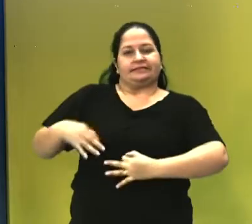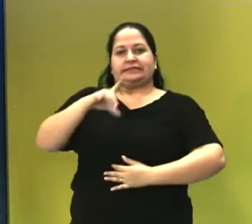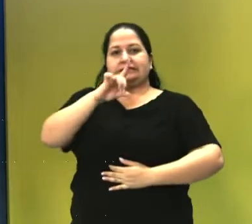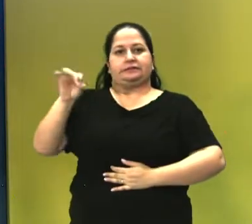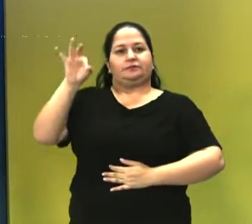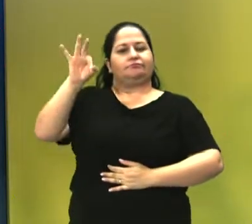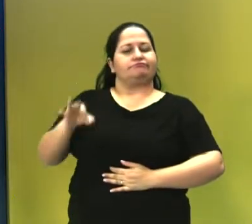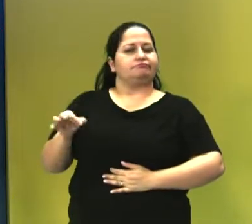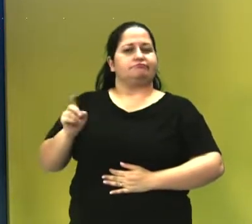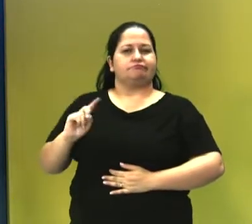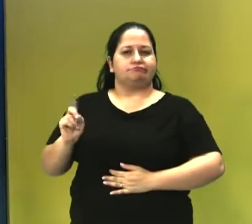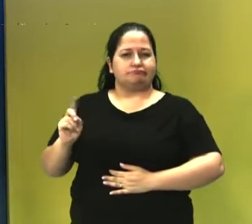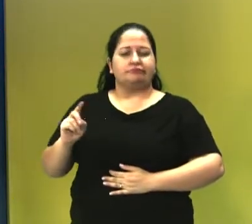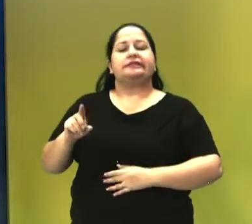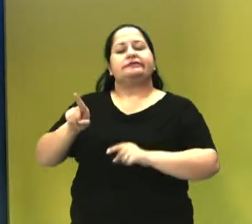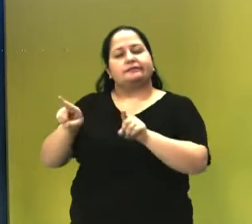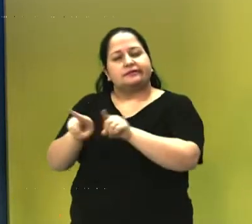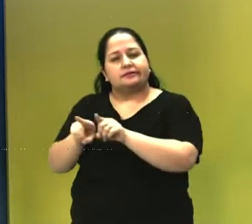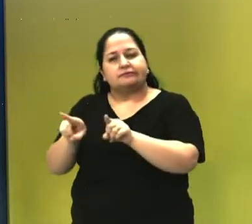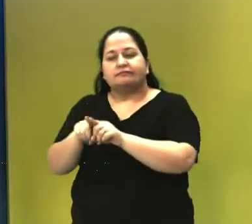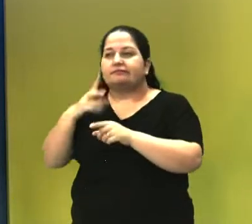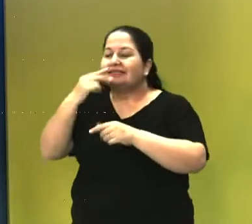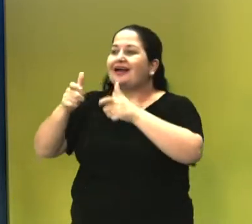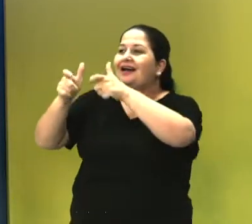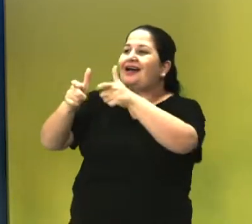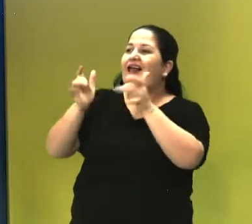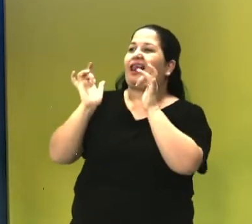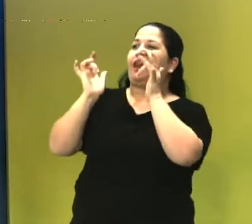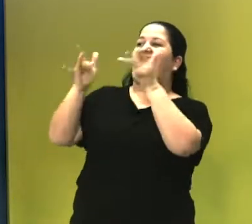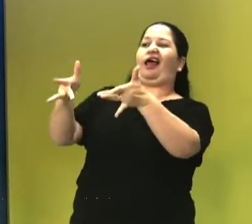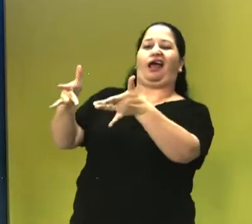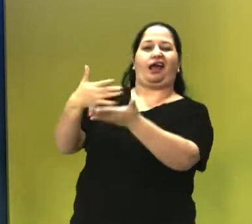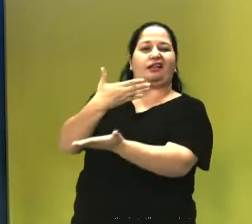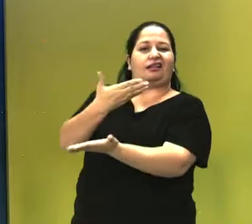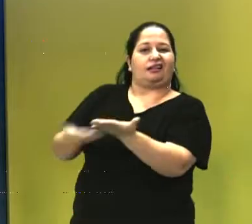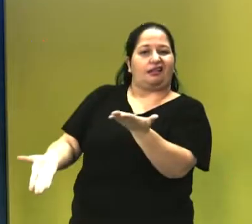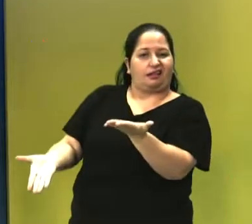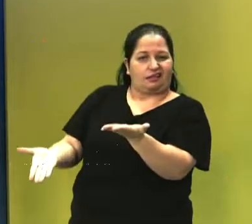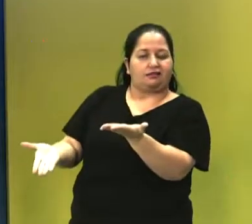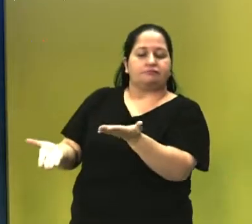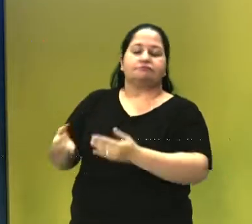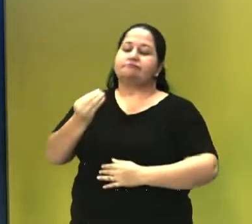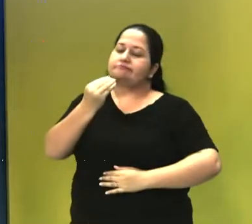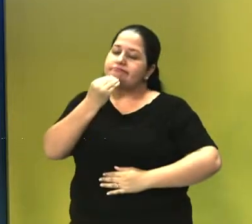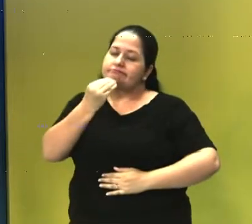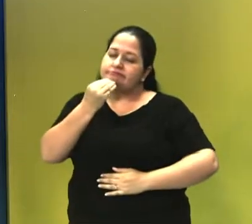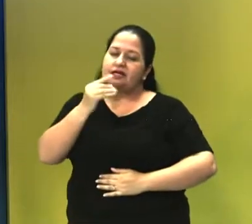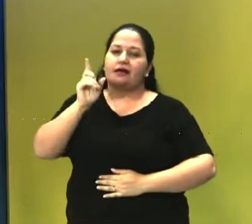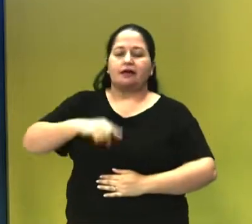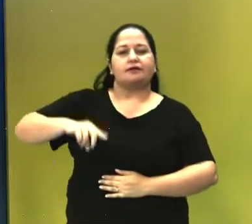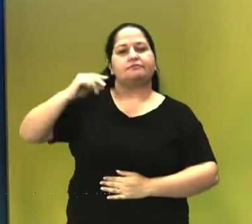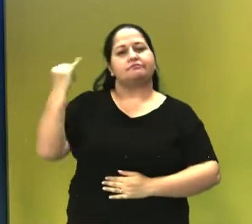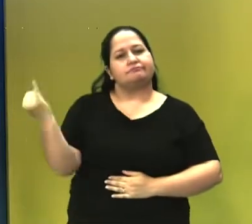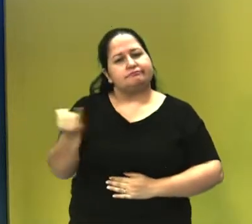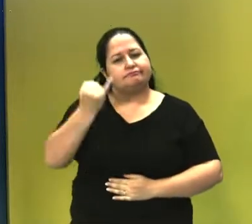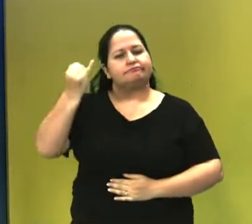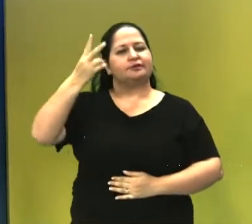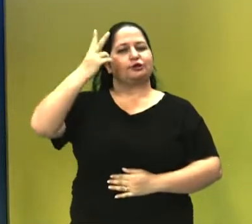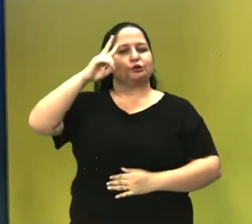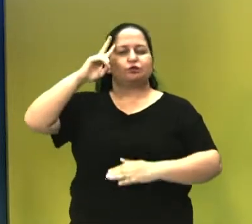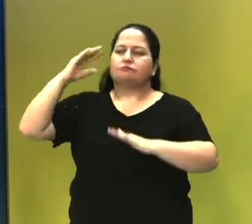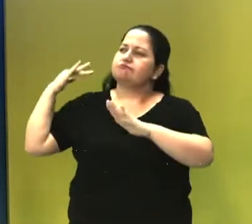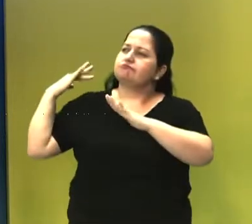pensando na obsolescência desses monumentos tão importantes para a nossa memória, tão importantes para a nossa história.